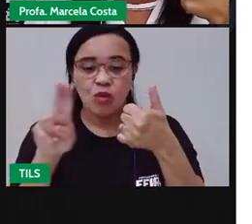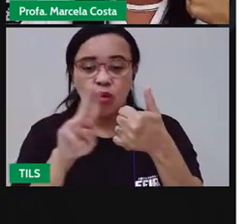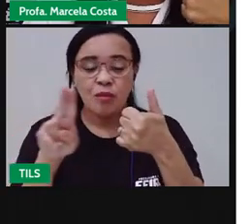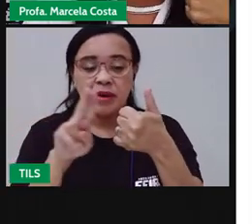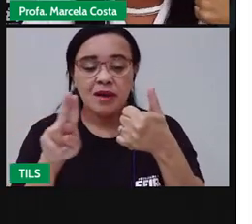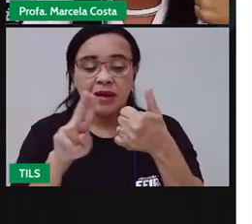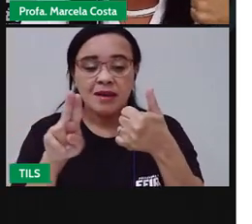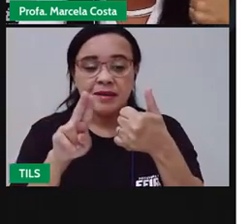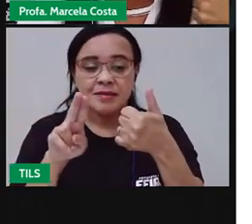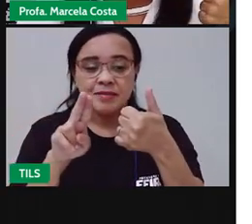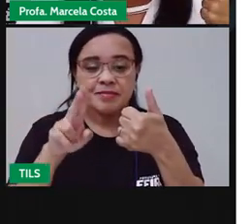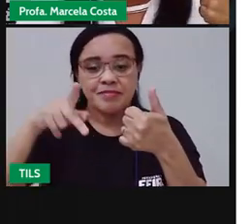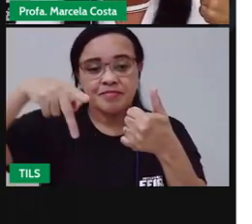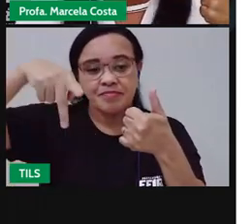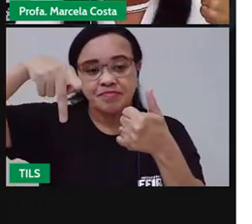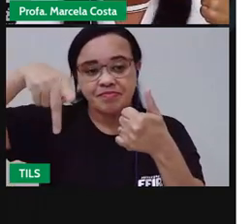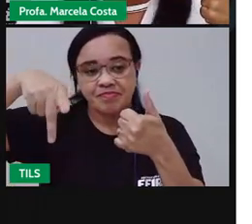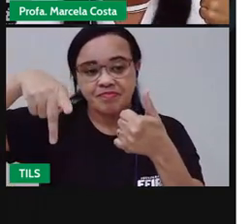Olha.